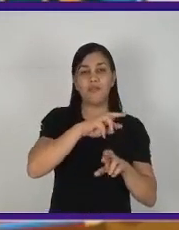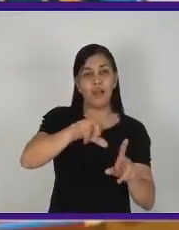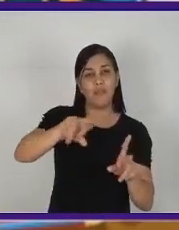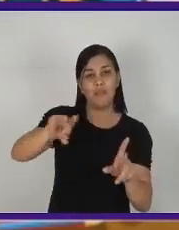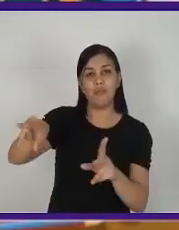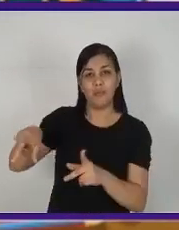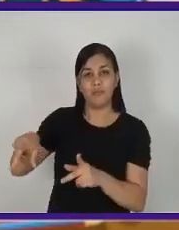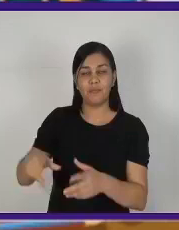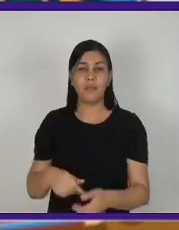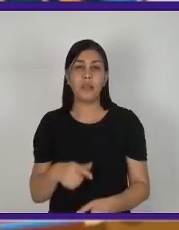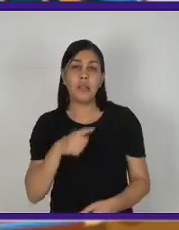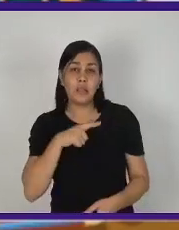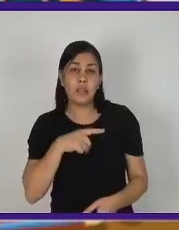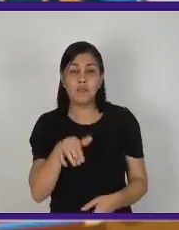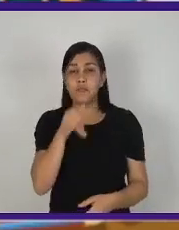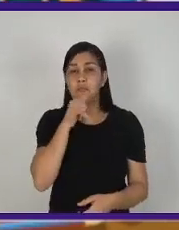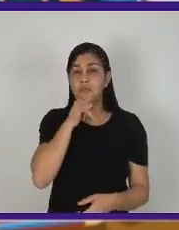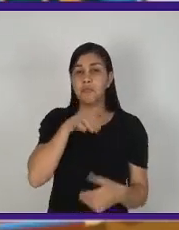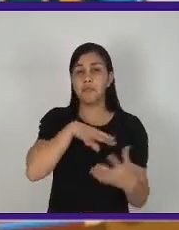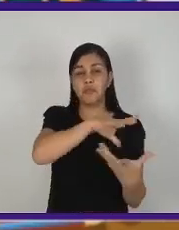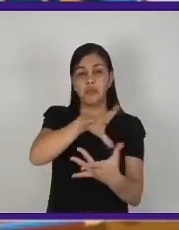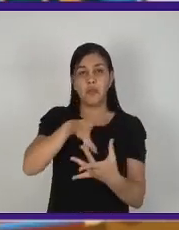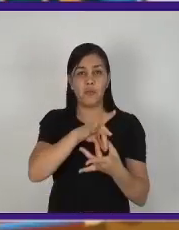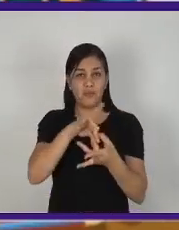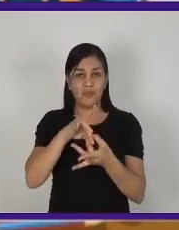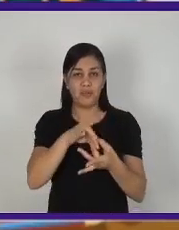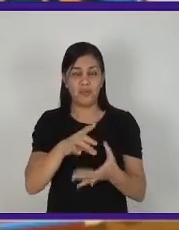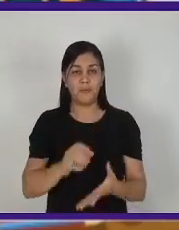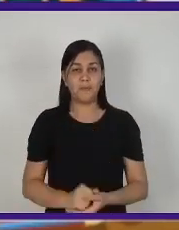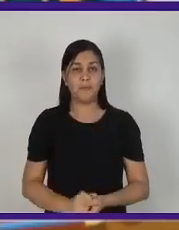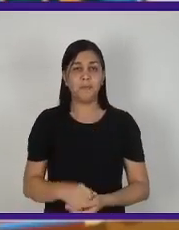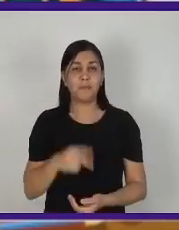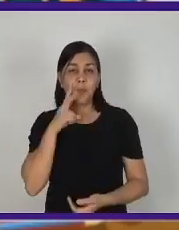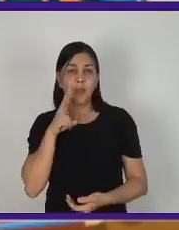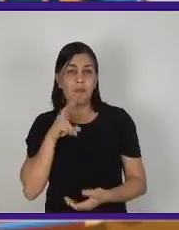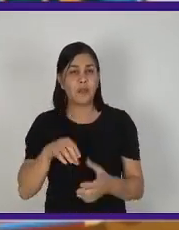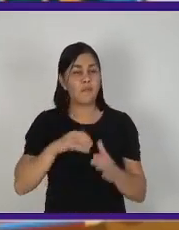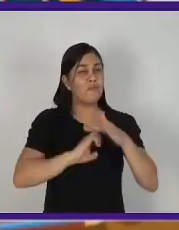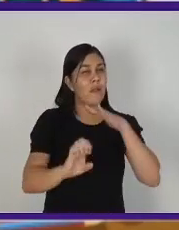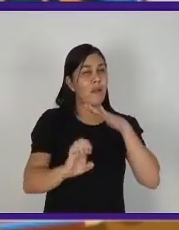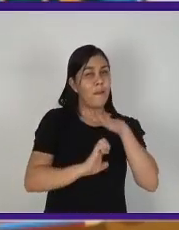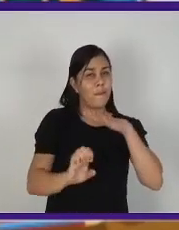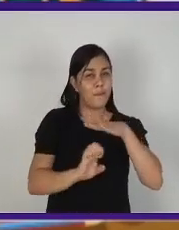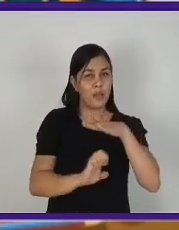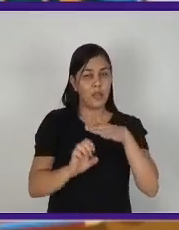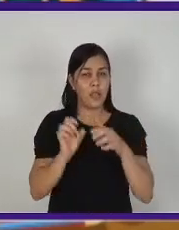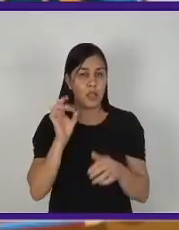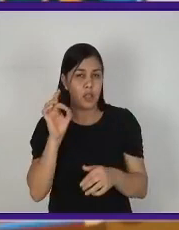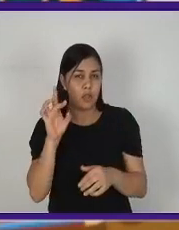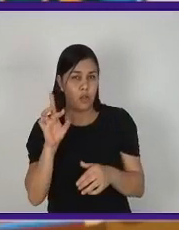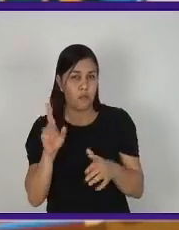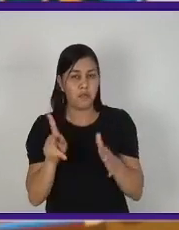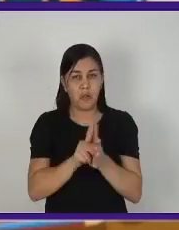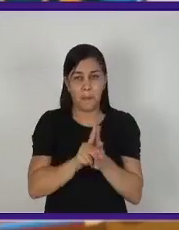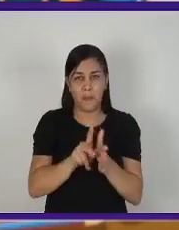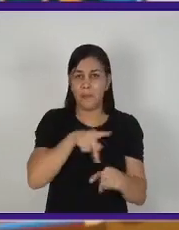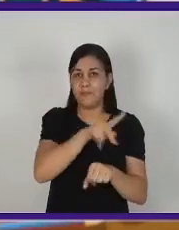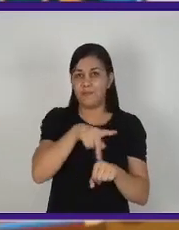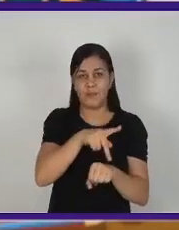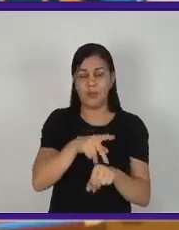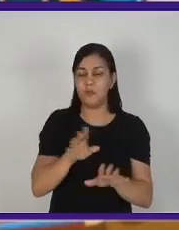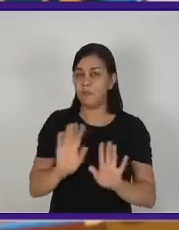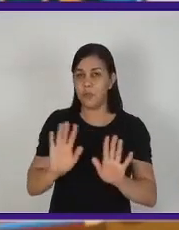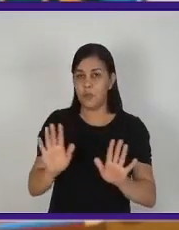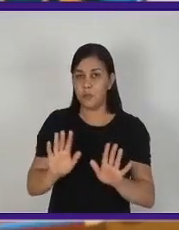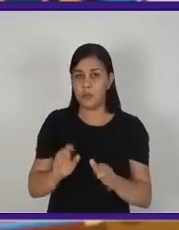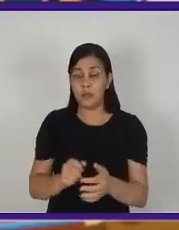Aqui a gente tem alguns exemplos de globalização. Então, a empresa, ela não se limita a um único país. Então, seja no processo